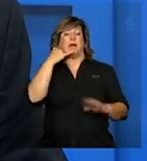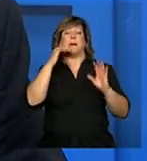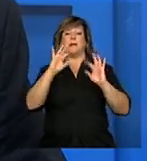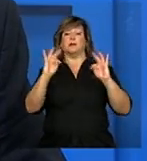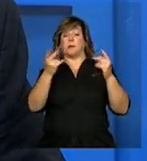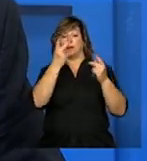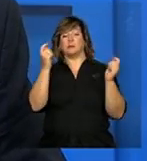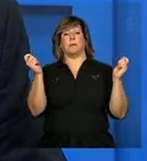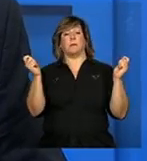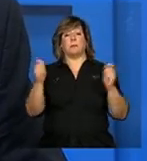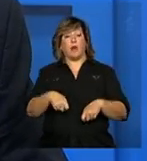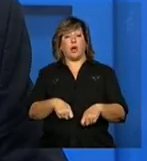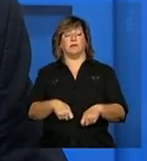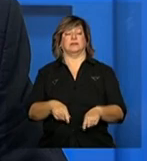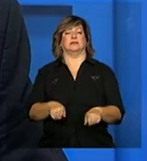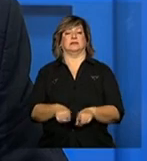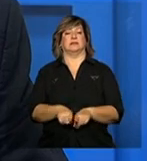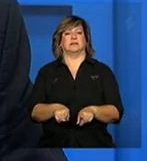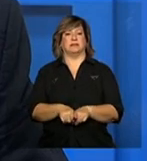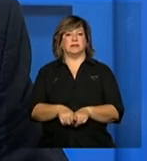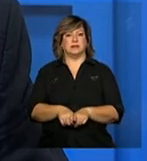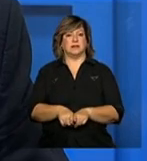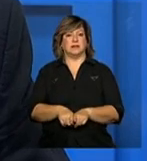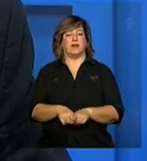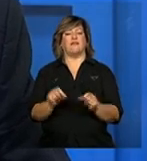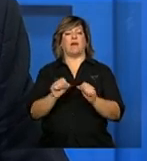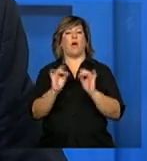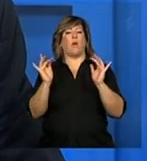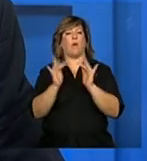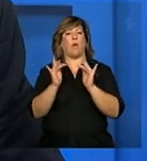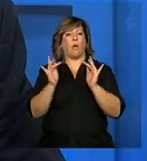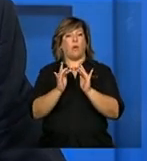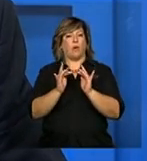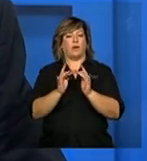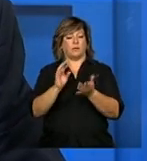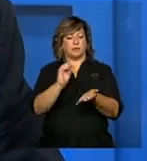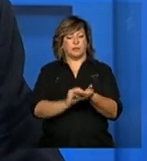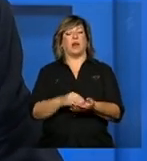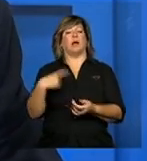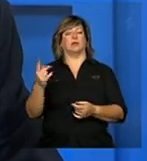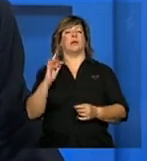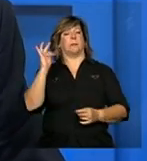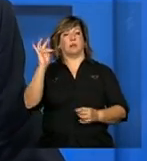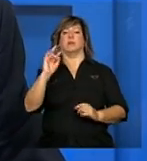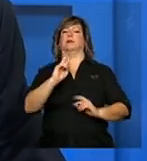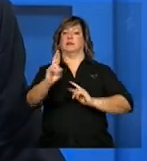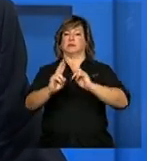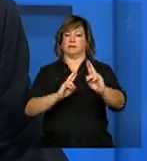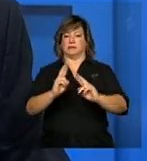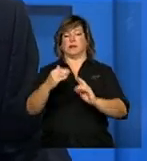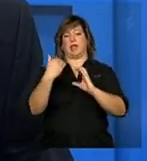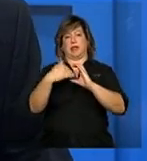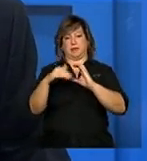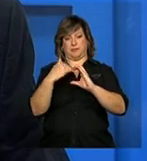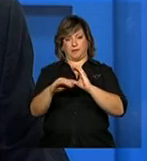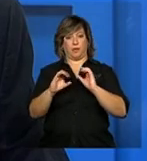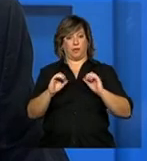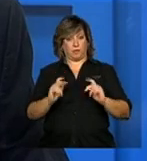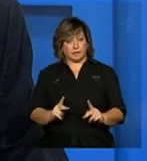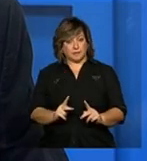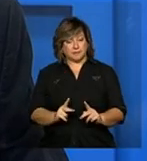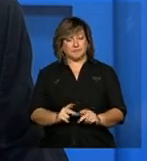as pessoas deixem o seu contato para que possam ser respondidas essas perguntas por e-mail quem